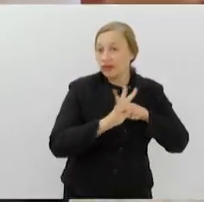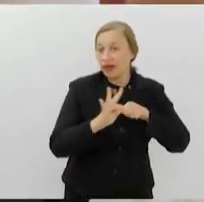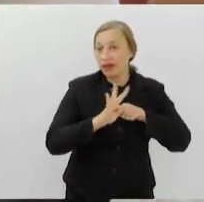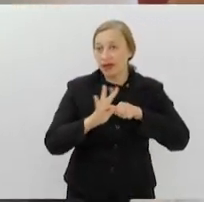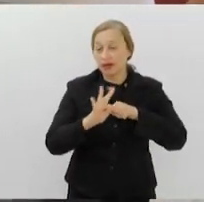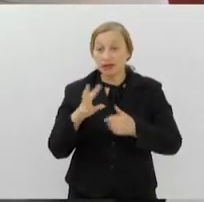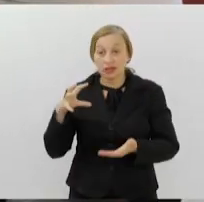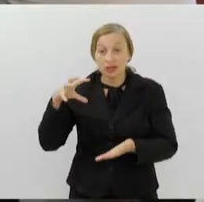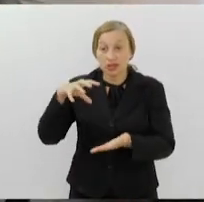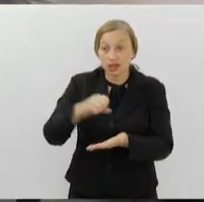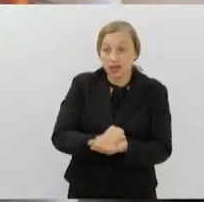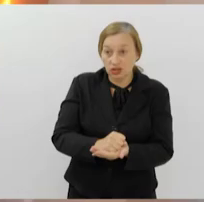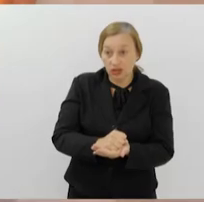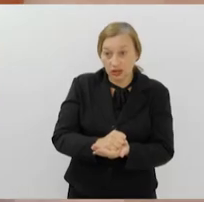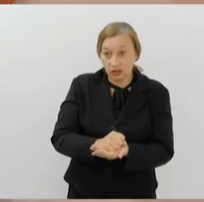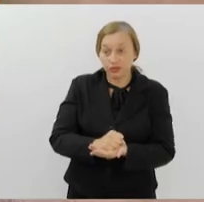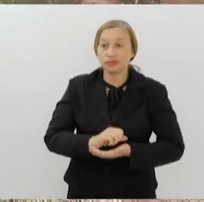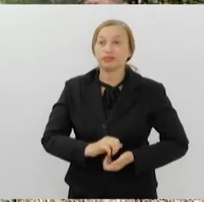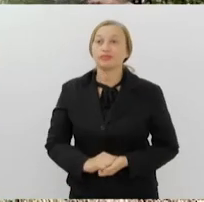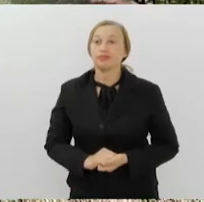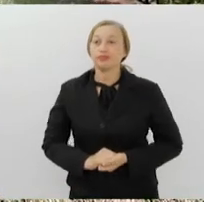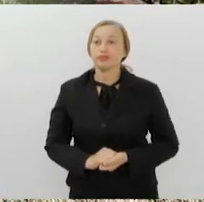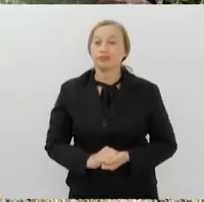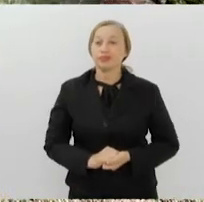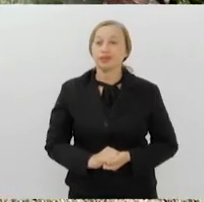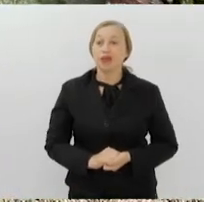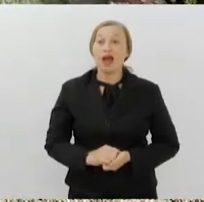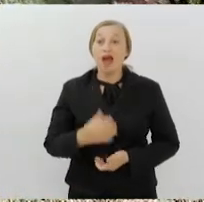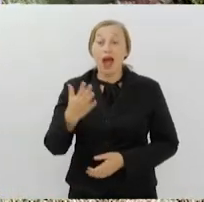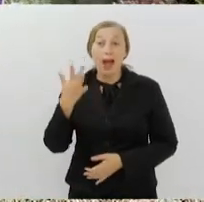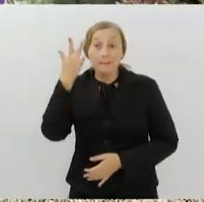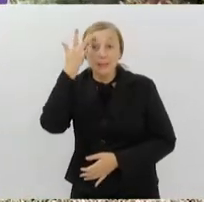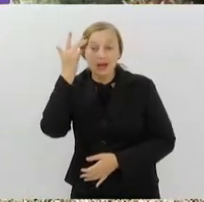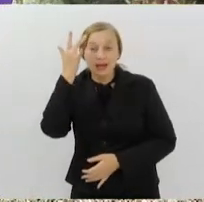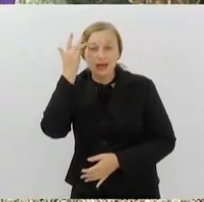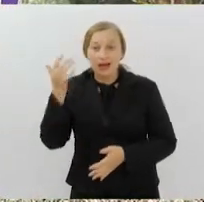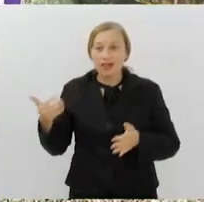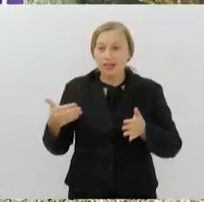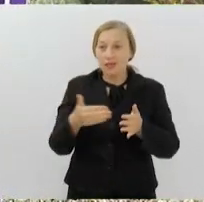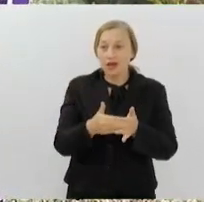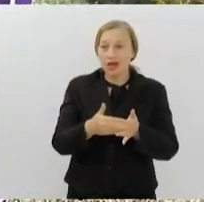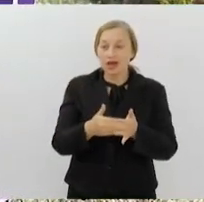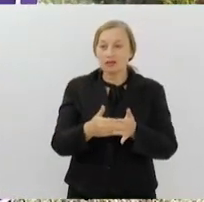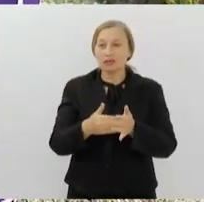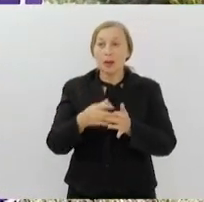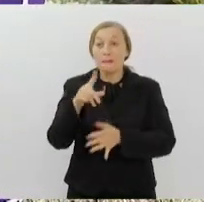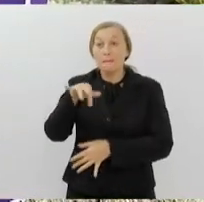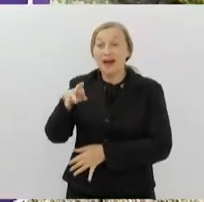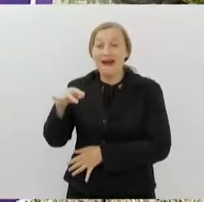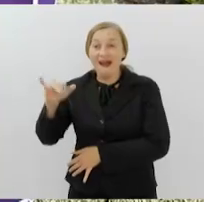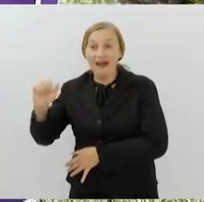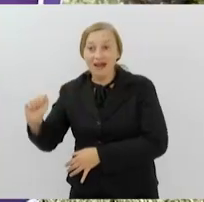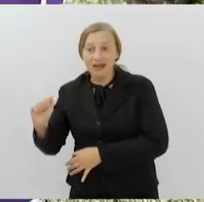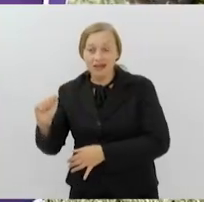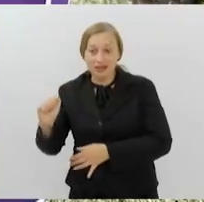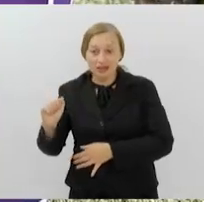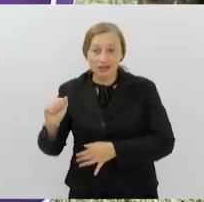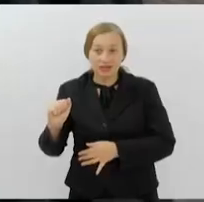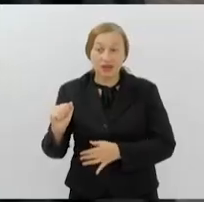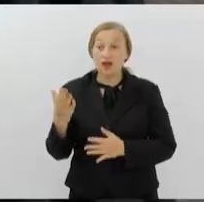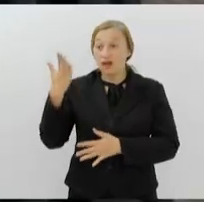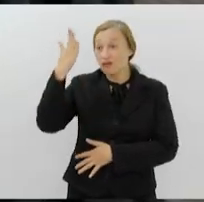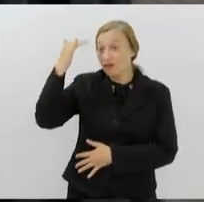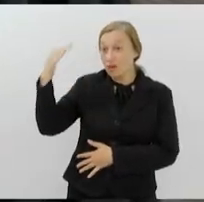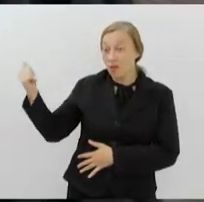para cadastro de reserva. É só até amanhã a exposição Marias, nome feminino mais popular do país